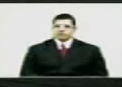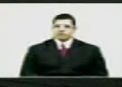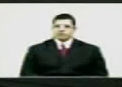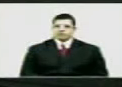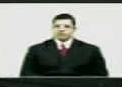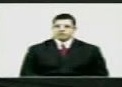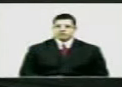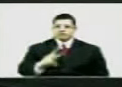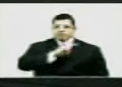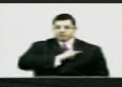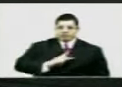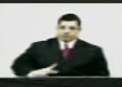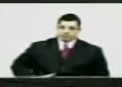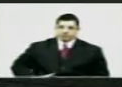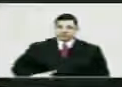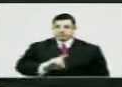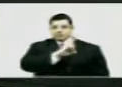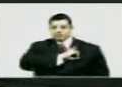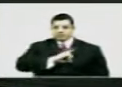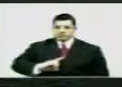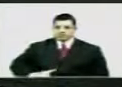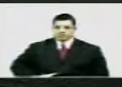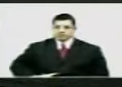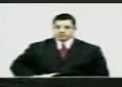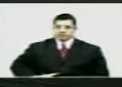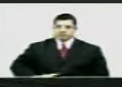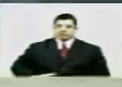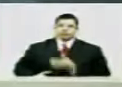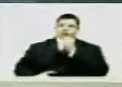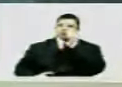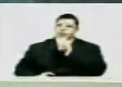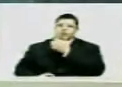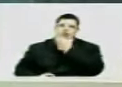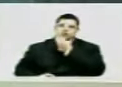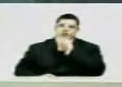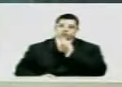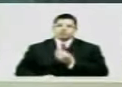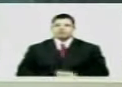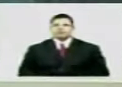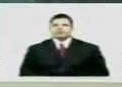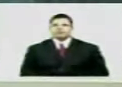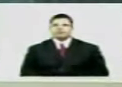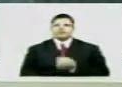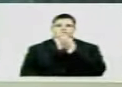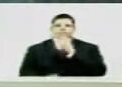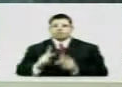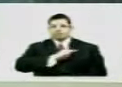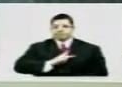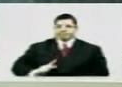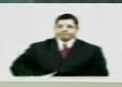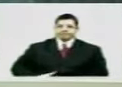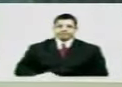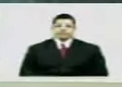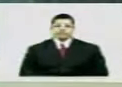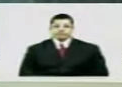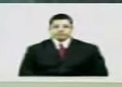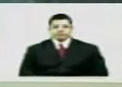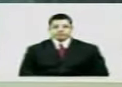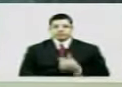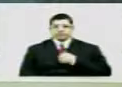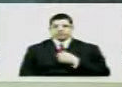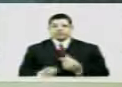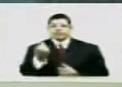Senhor Presidente, Senhores Deputados, Senhoras Deputadas Senhor Presidente,